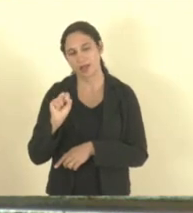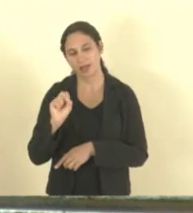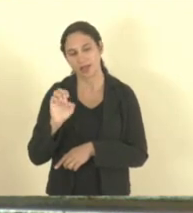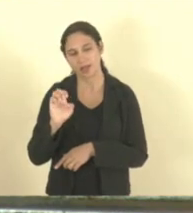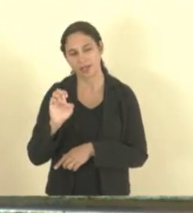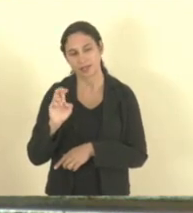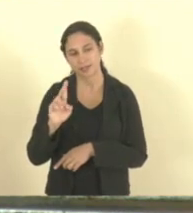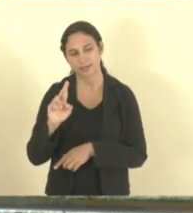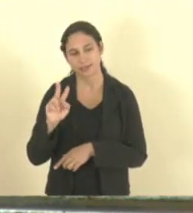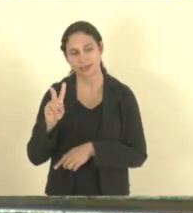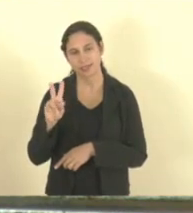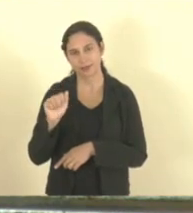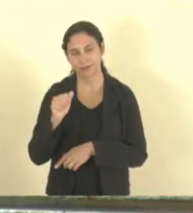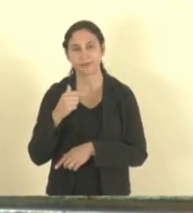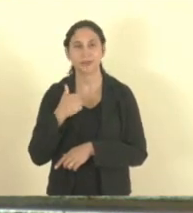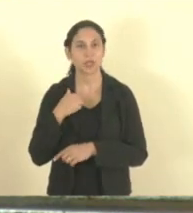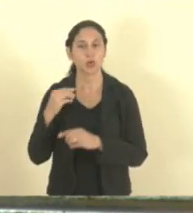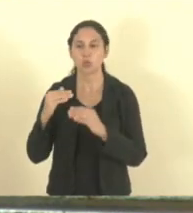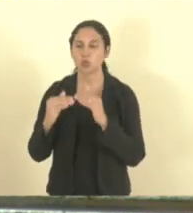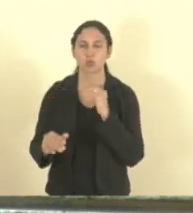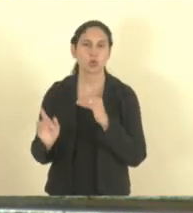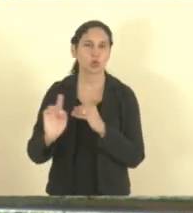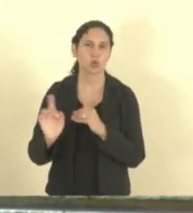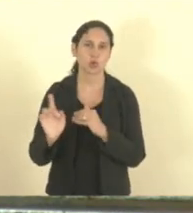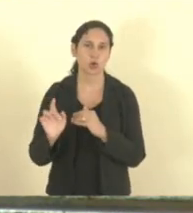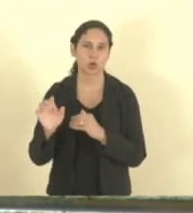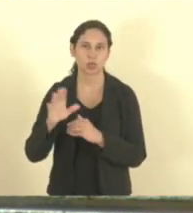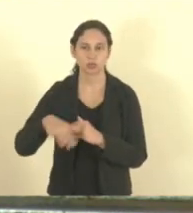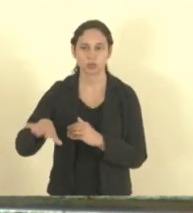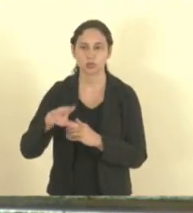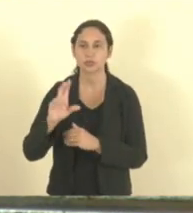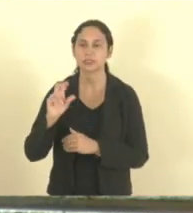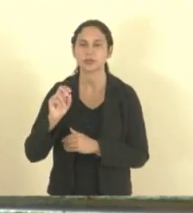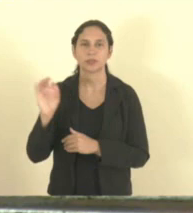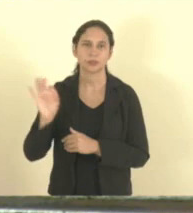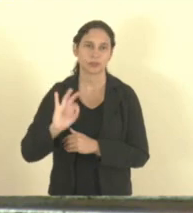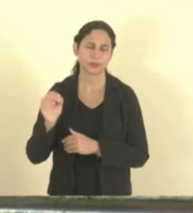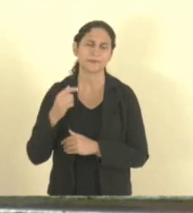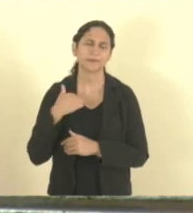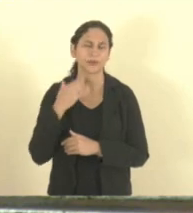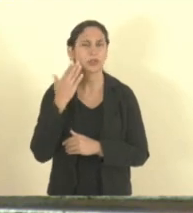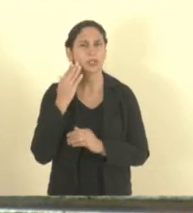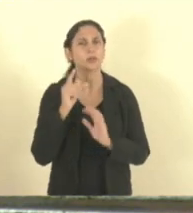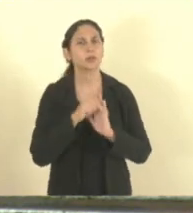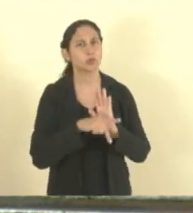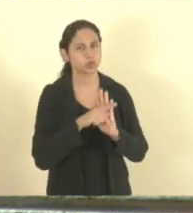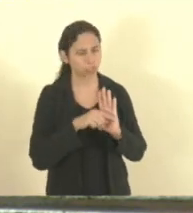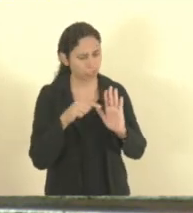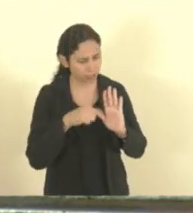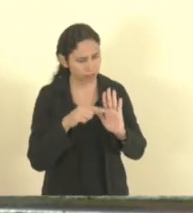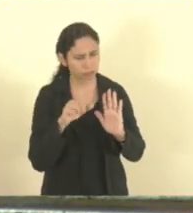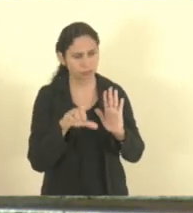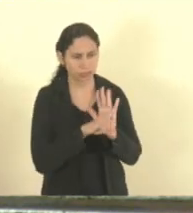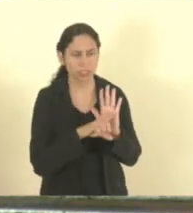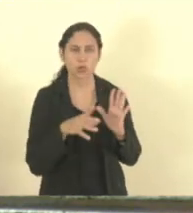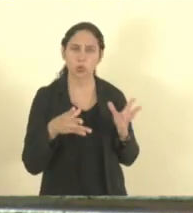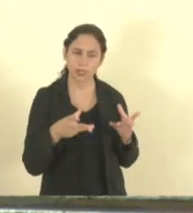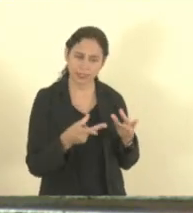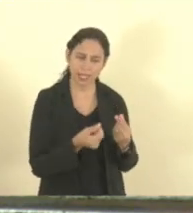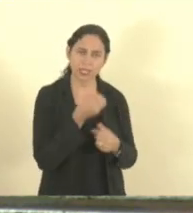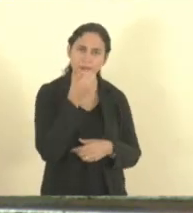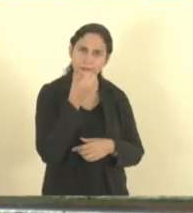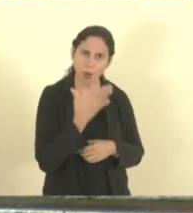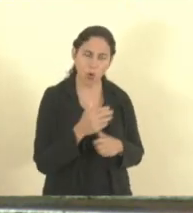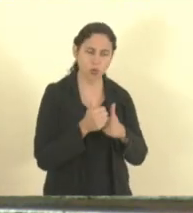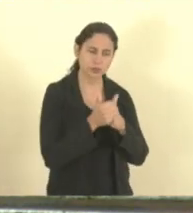ser um pouco contra essa reserva de mercado para quem quer que seja. Eu entendo que os projetos têm que ter qualidade. Se o projeto é bom, se ele